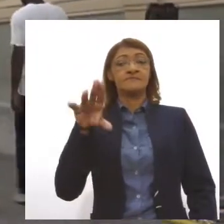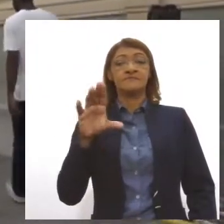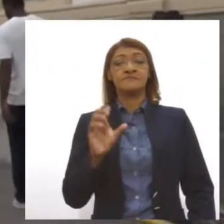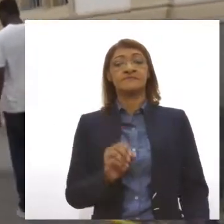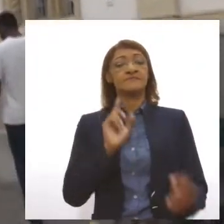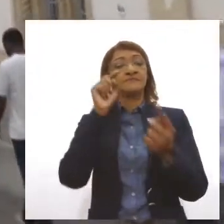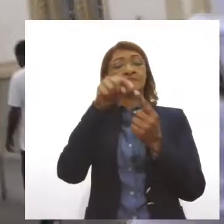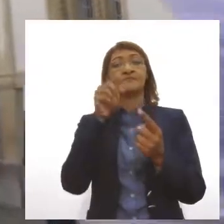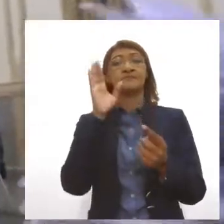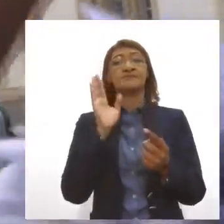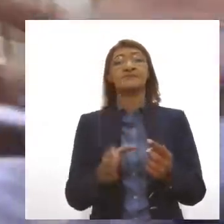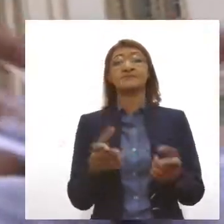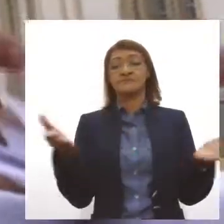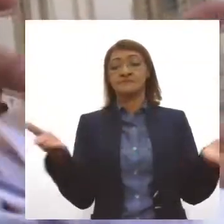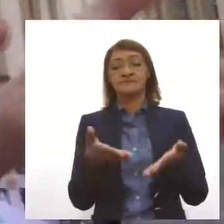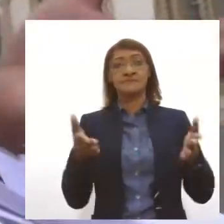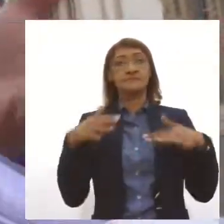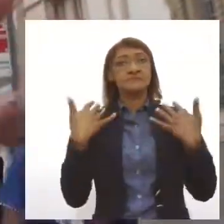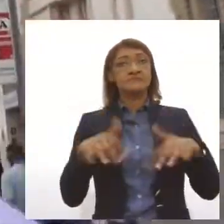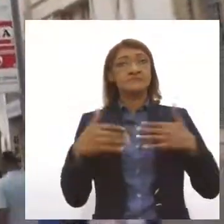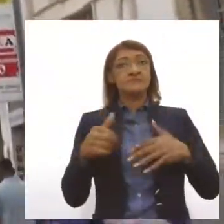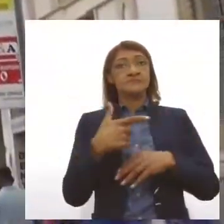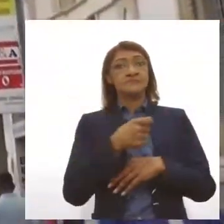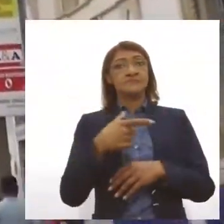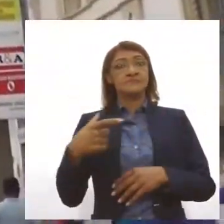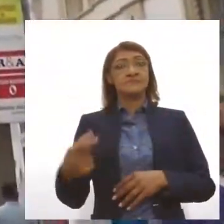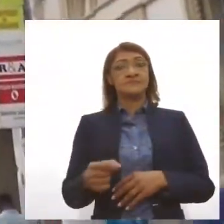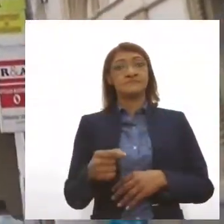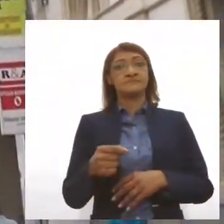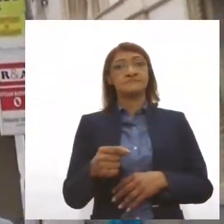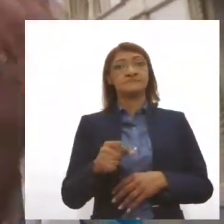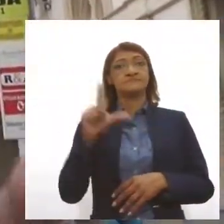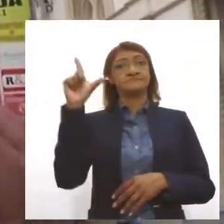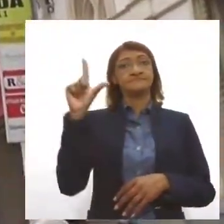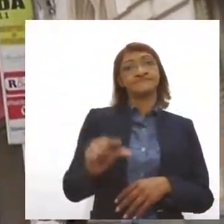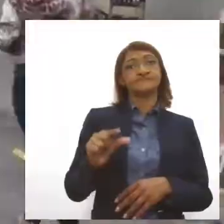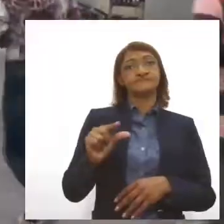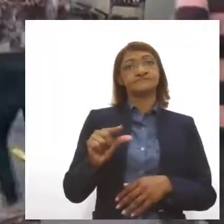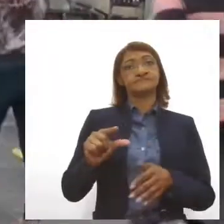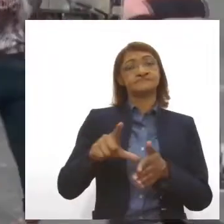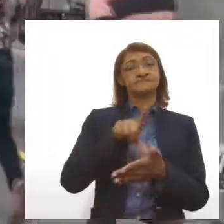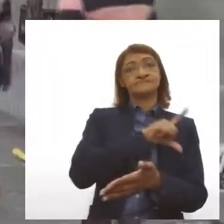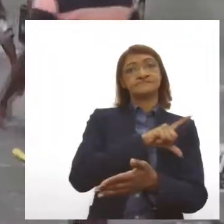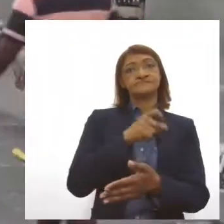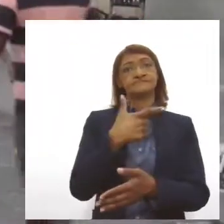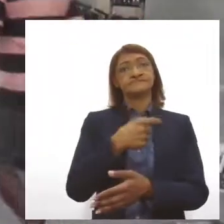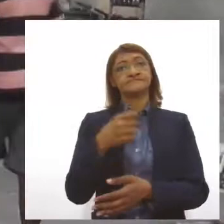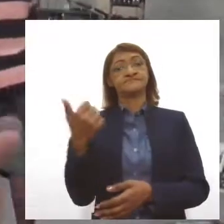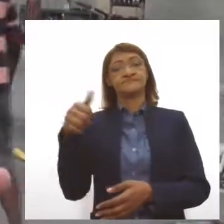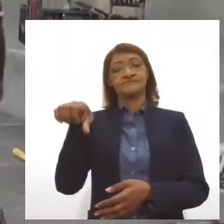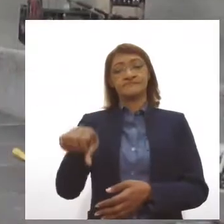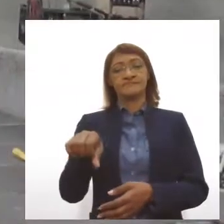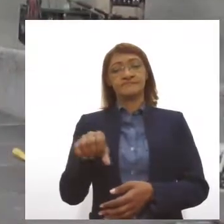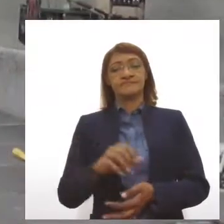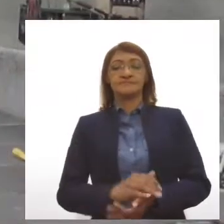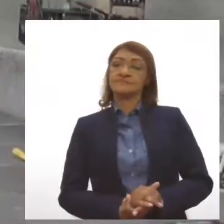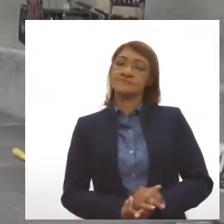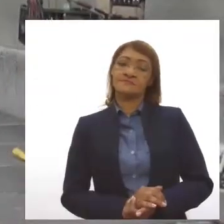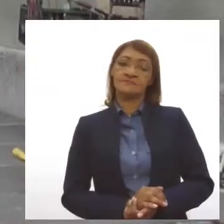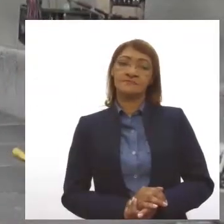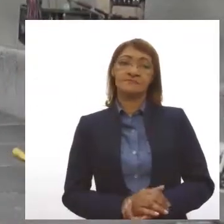vendas em 2020 é bem mais baixa se comparada com 2019. Dentro do cenário nacional,